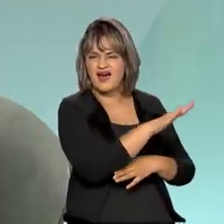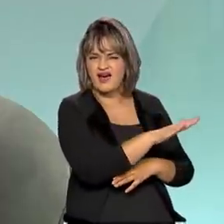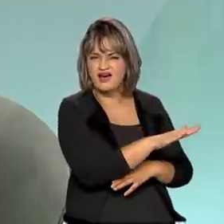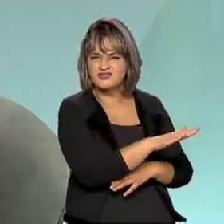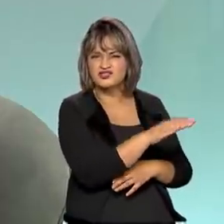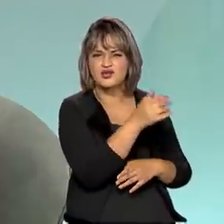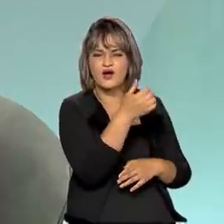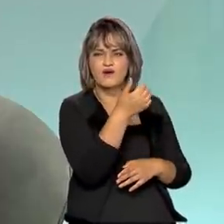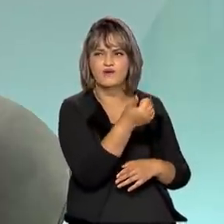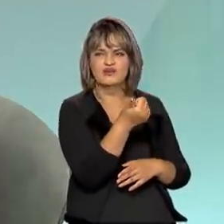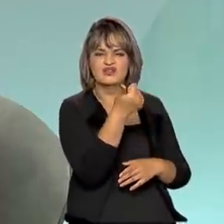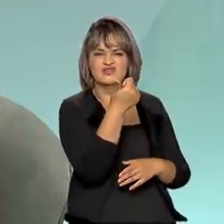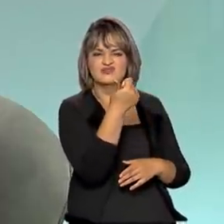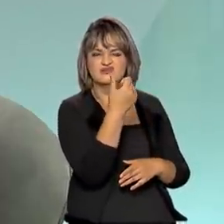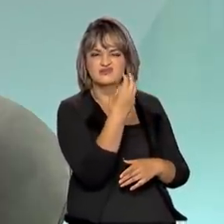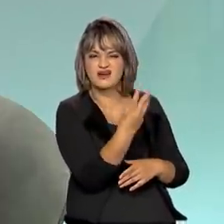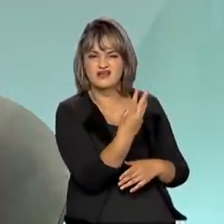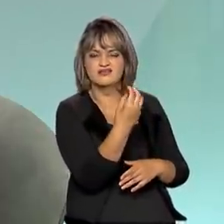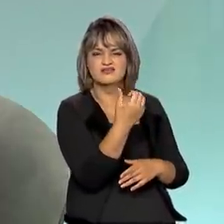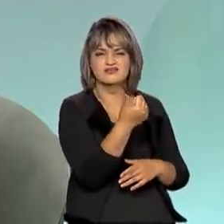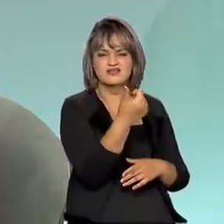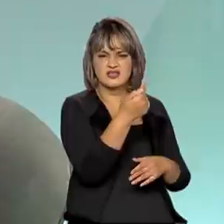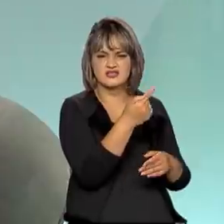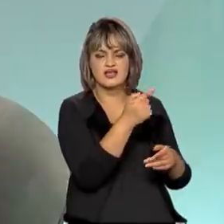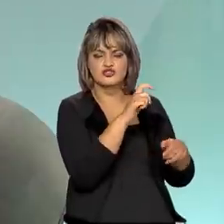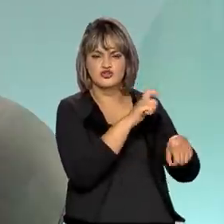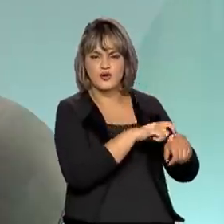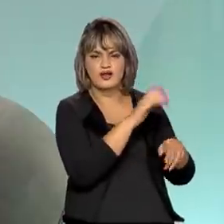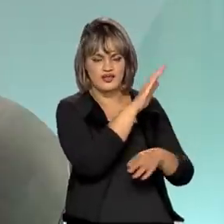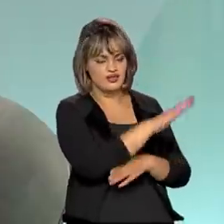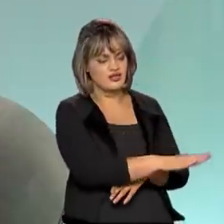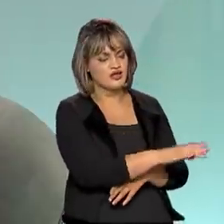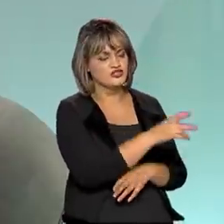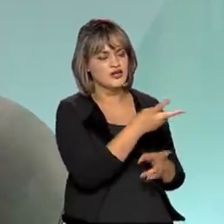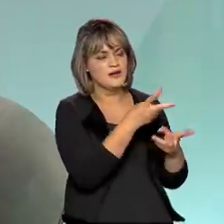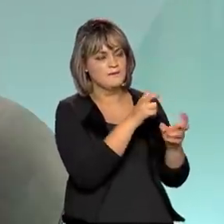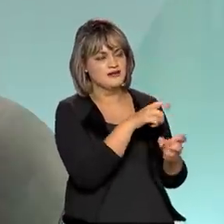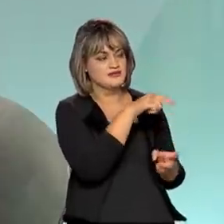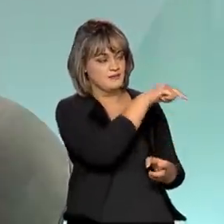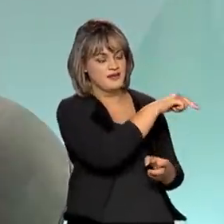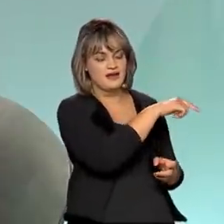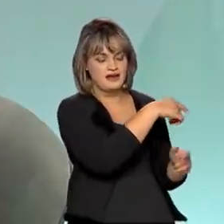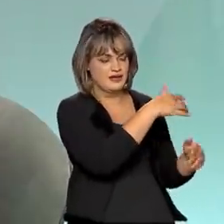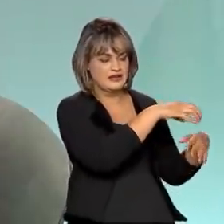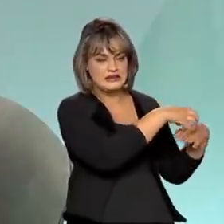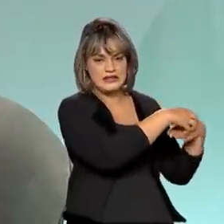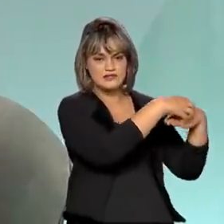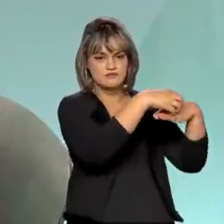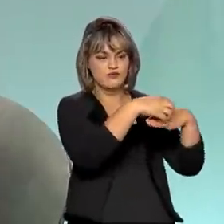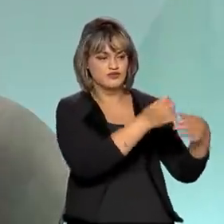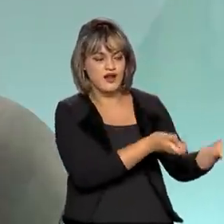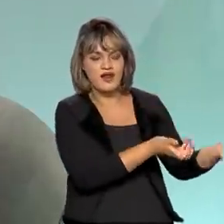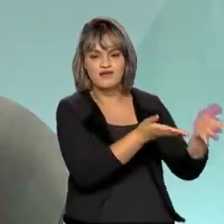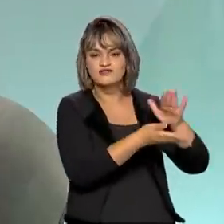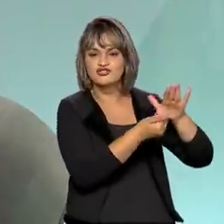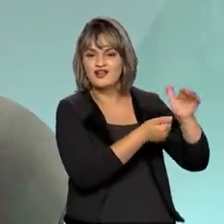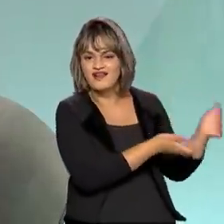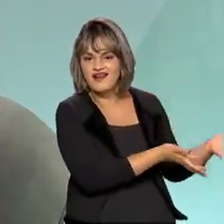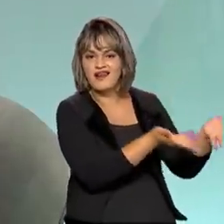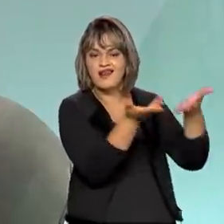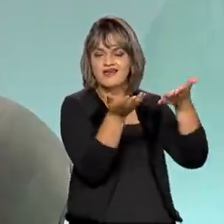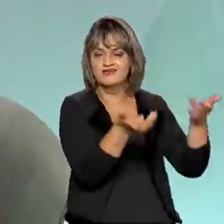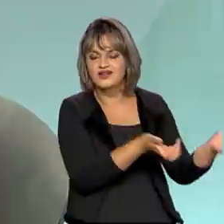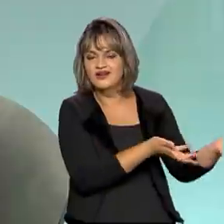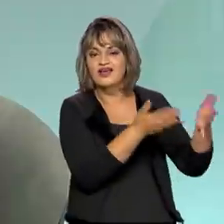às 17, 19 horas, onde ele tem interesse em que a carga seja aliviada, que saia do sistema naquele momento.